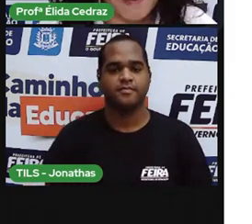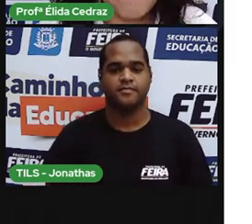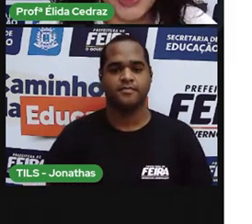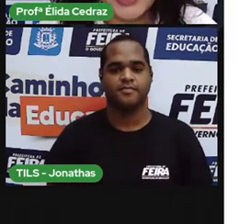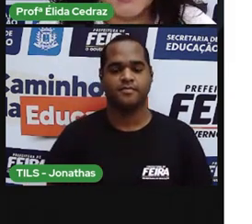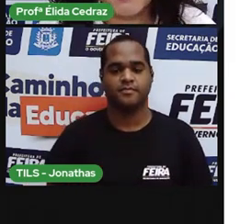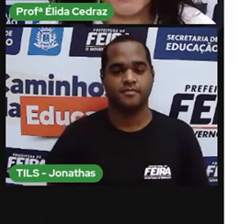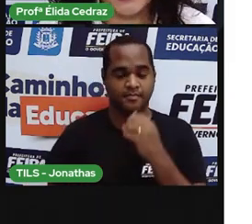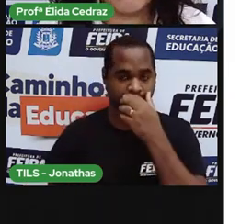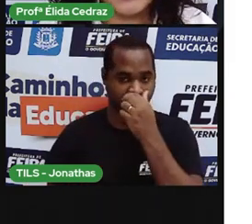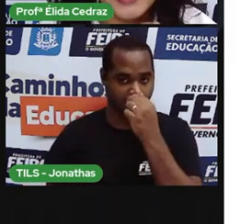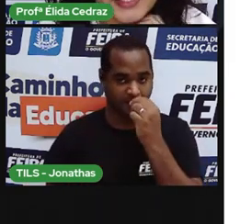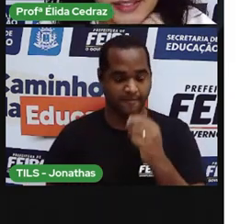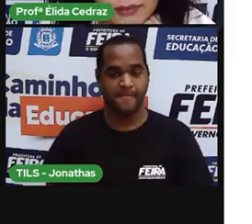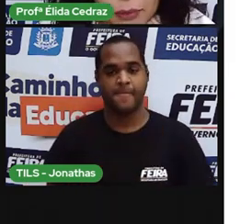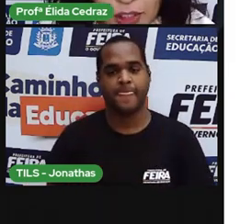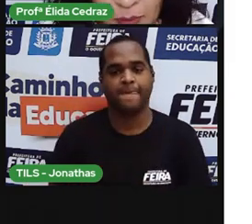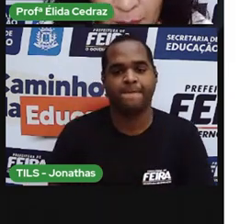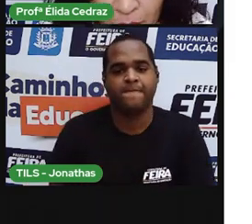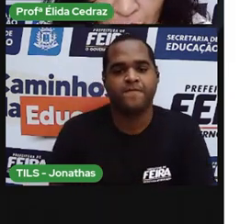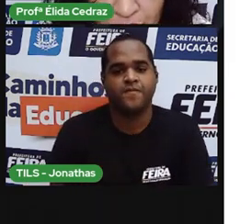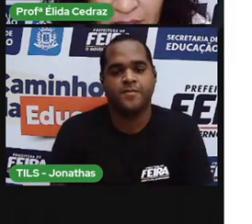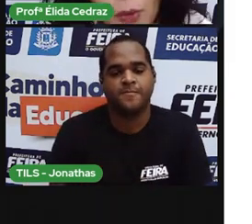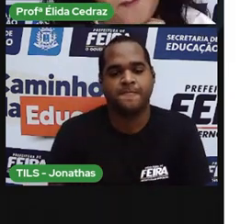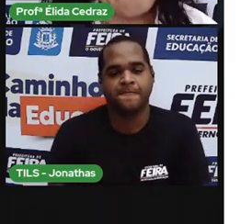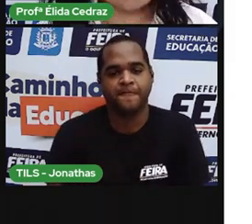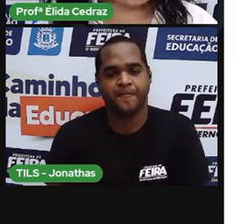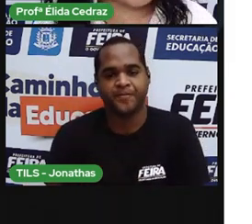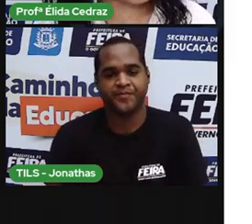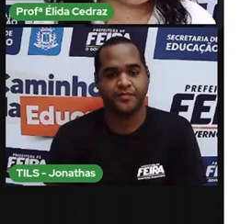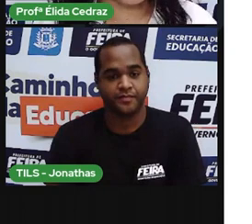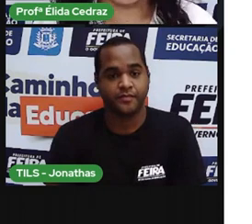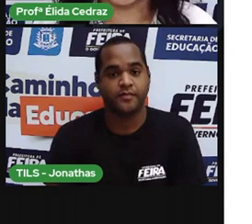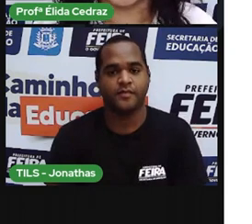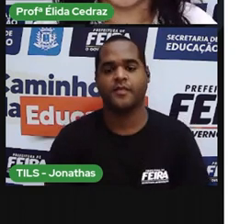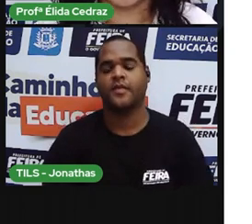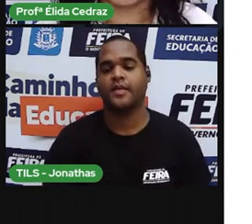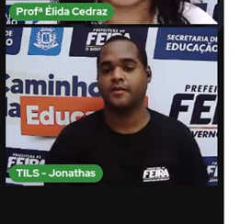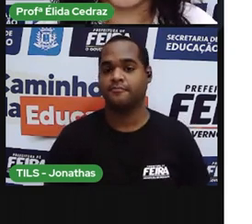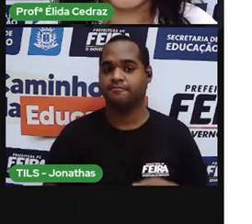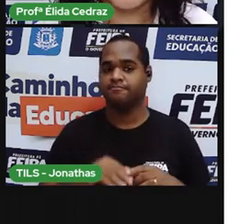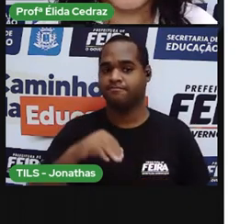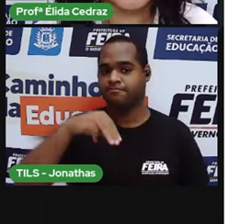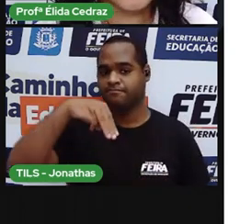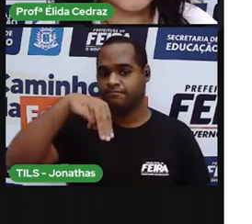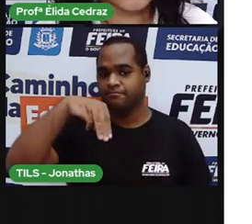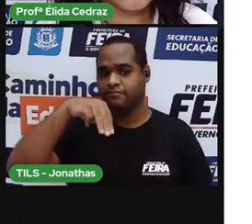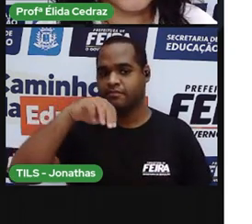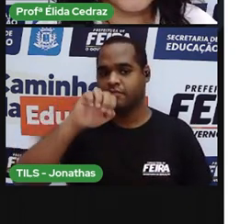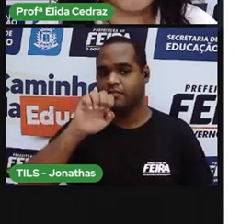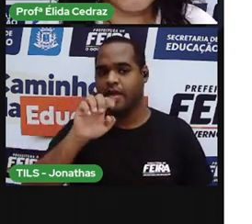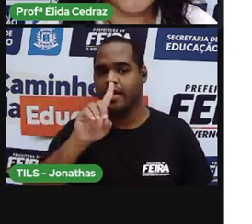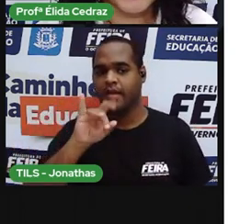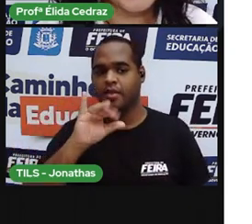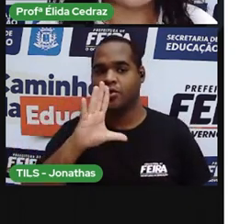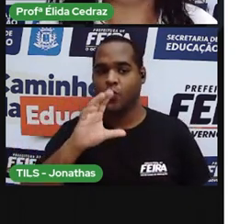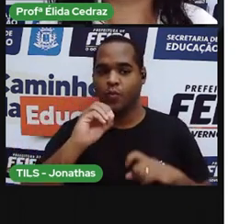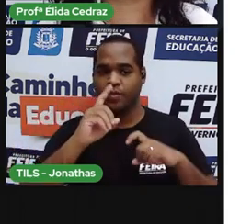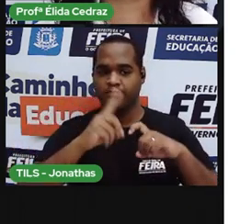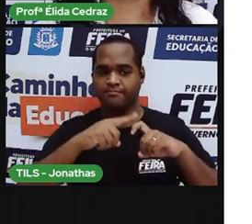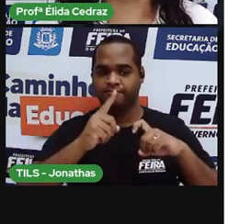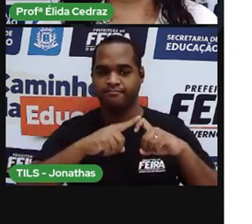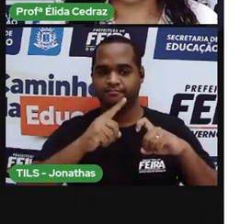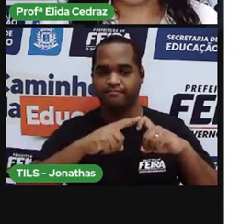A próxima palavrinha, a próxima profissão, médico. Agora foi